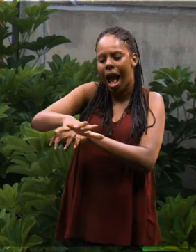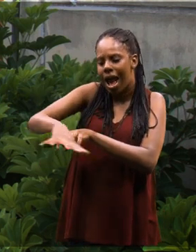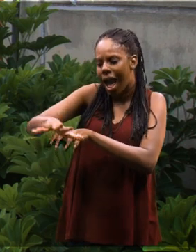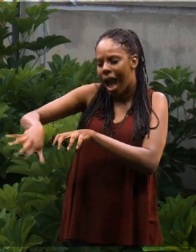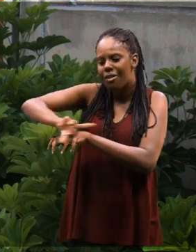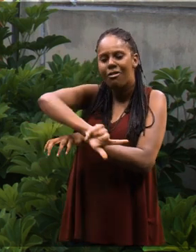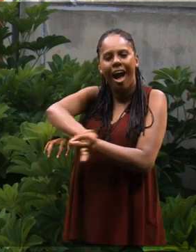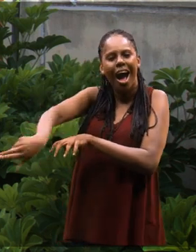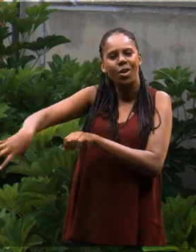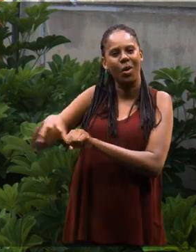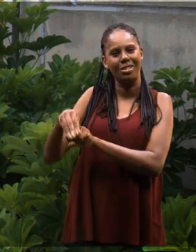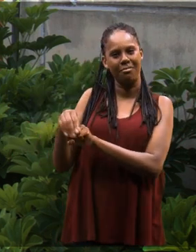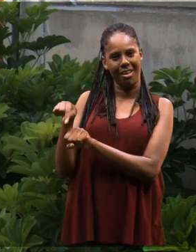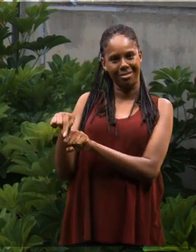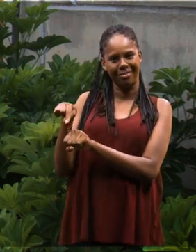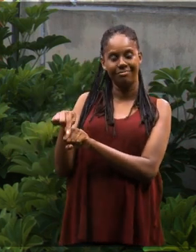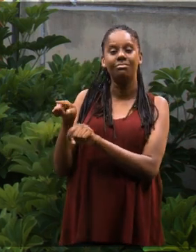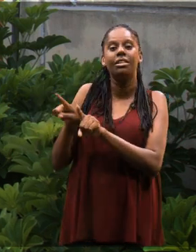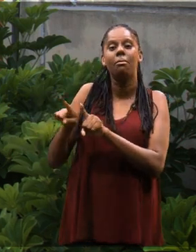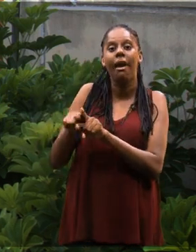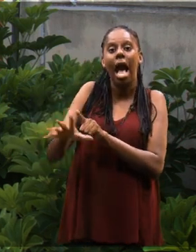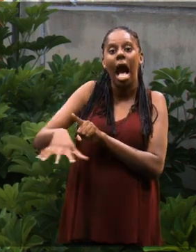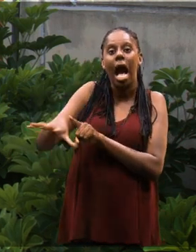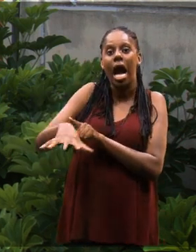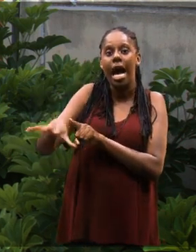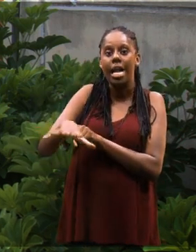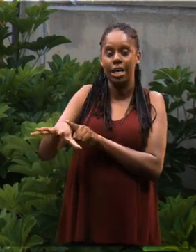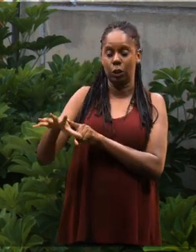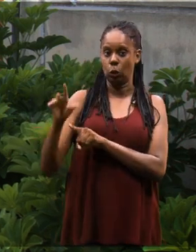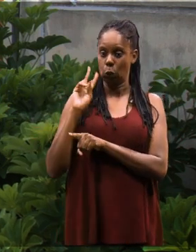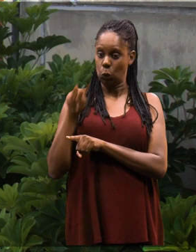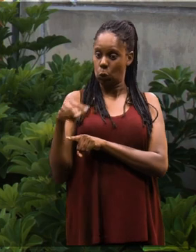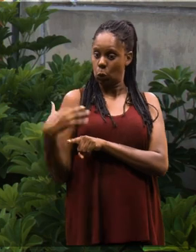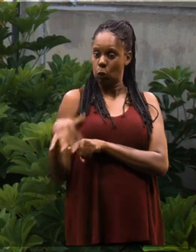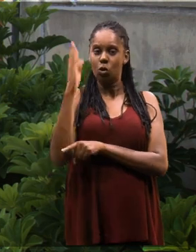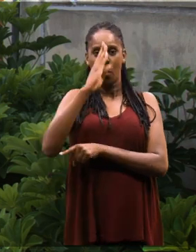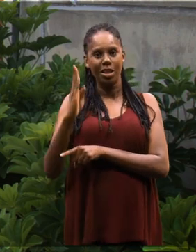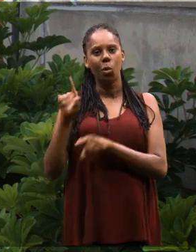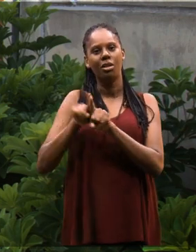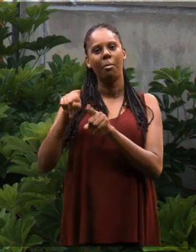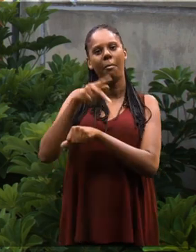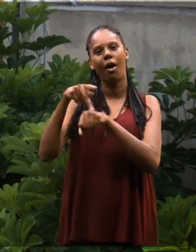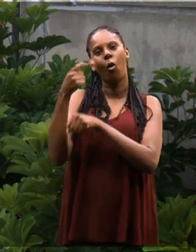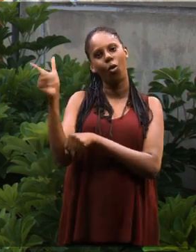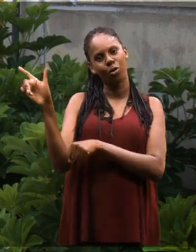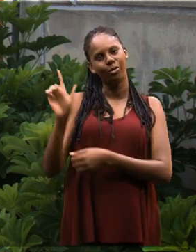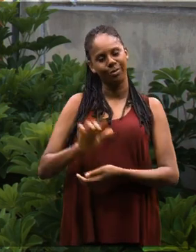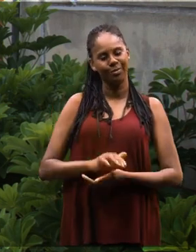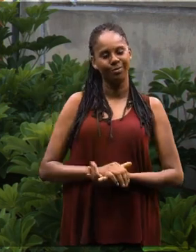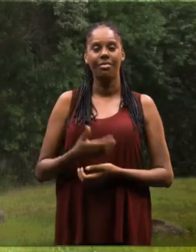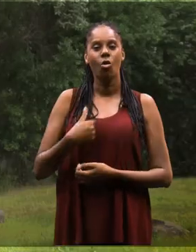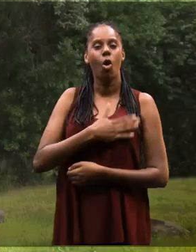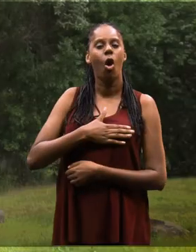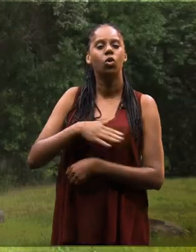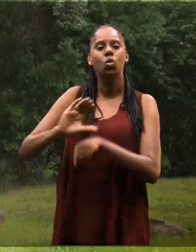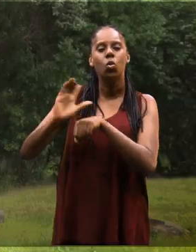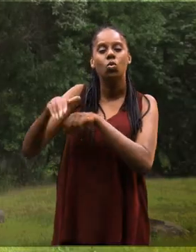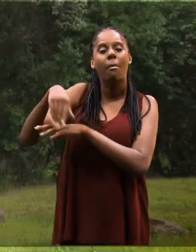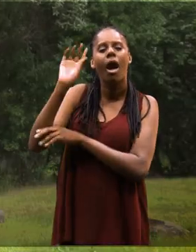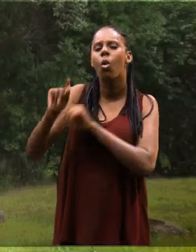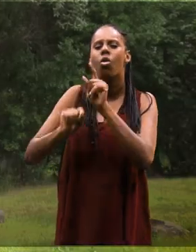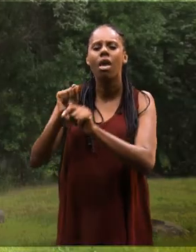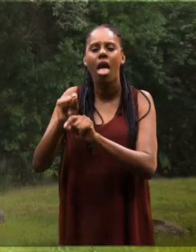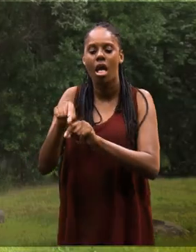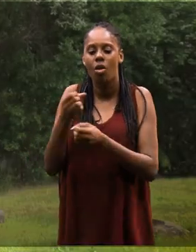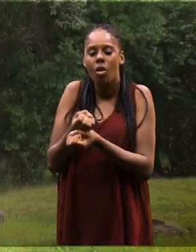em diversas áreas do conhecimento. E também é uma área muito benquista, tanto no Brasil quanto no exterior. O que eu mais gosto